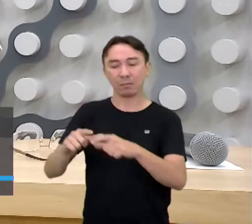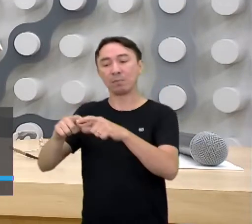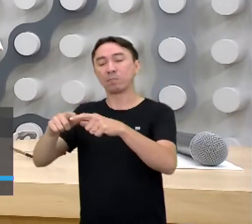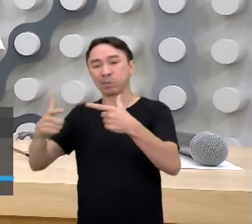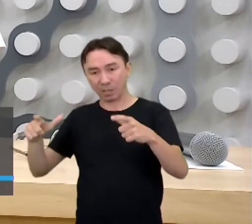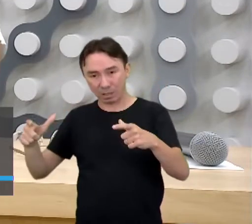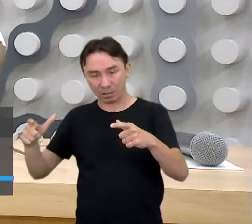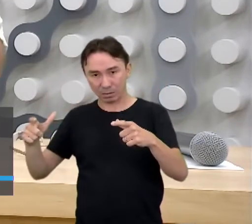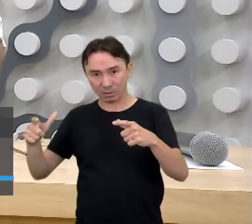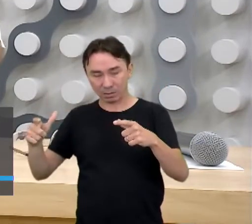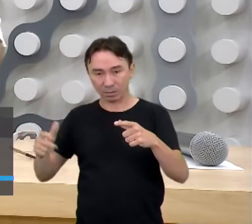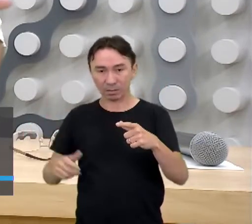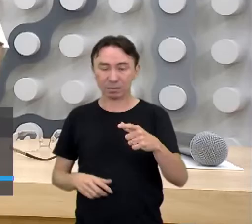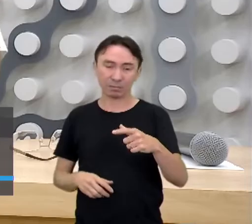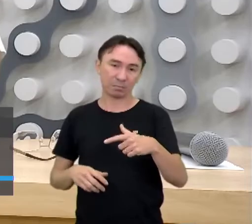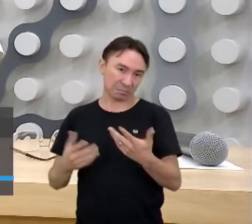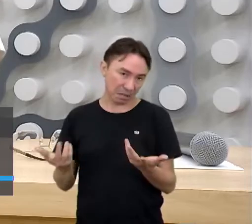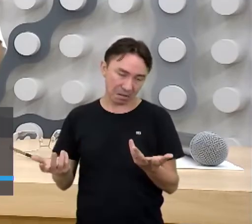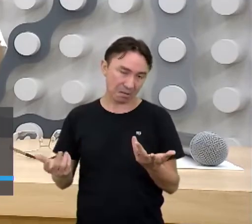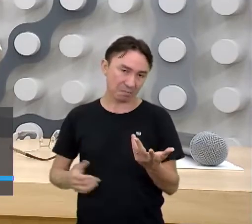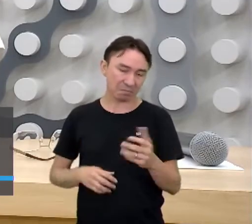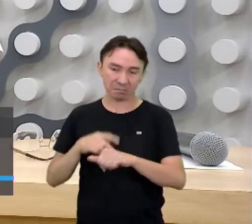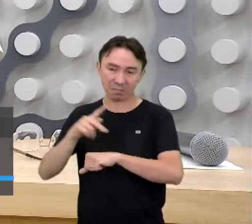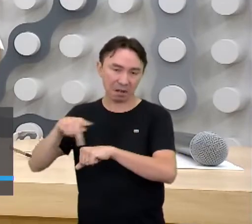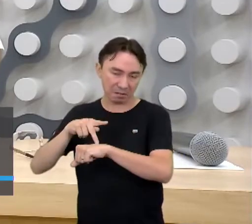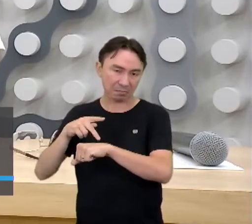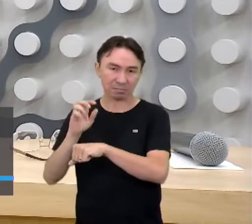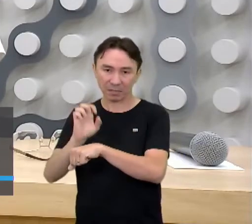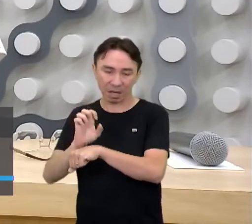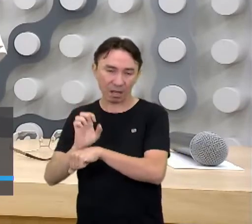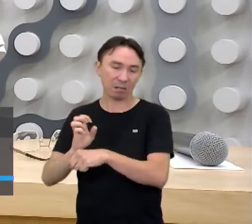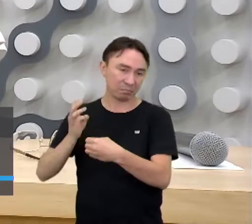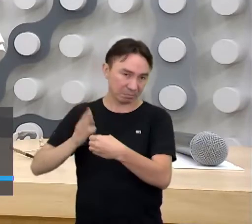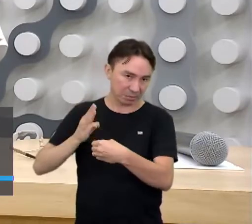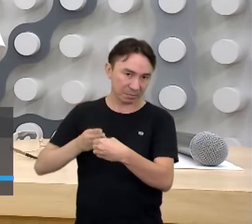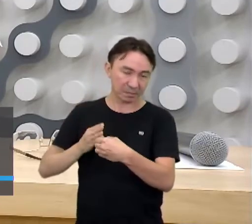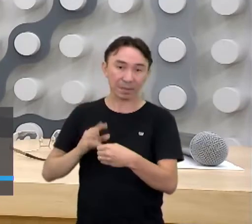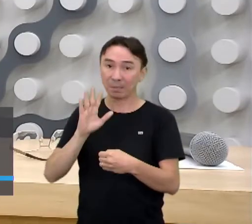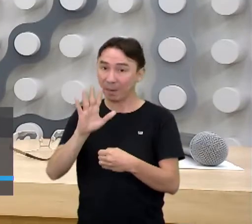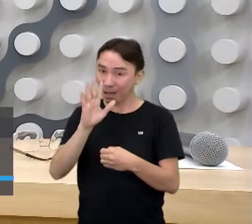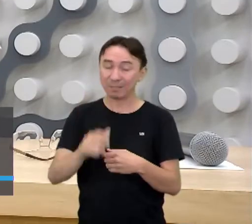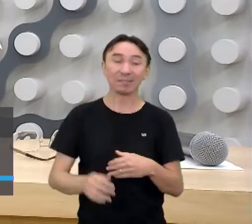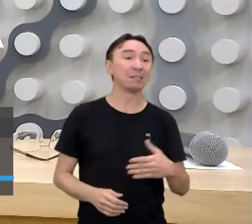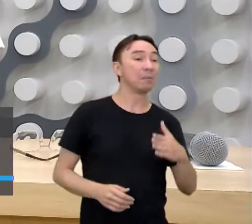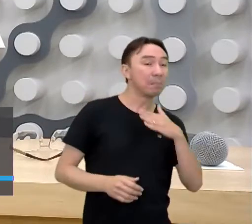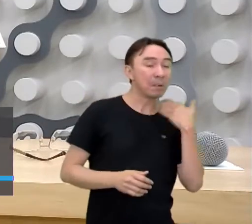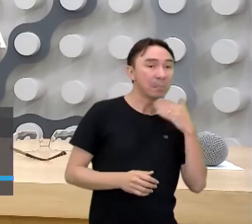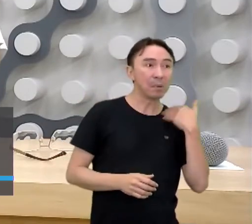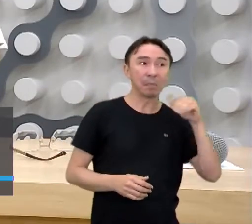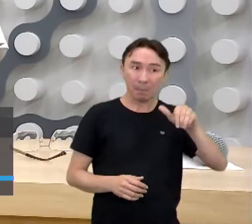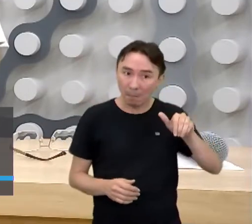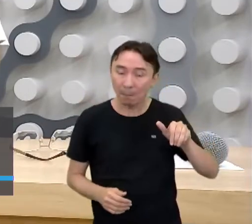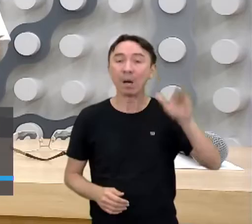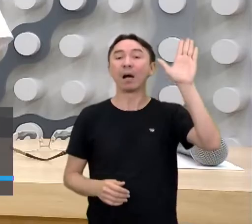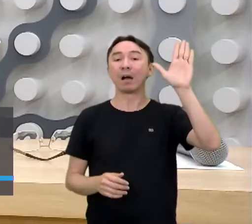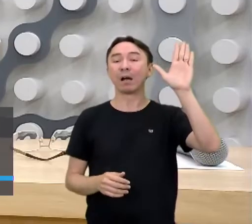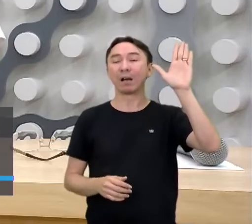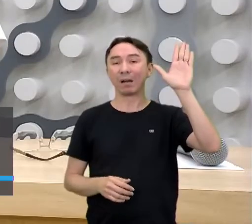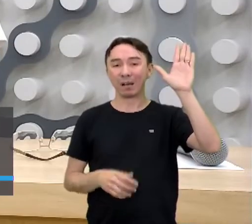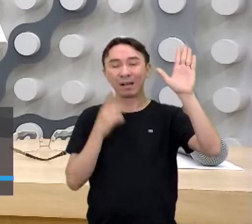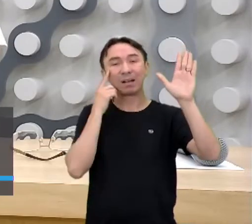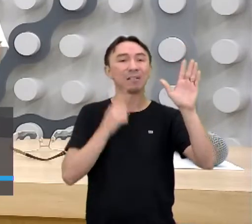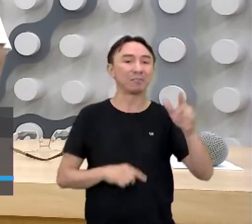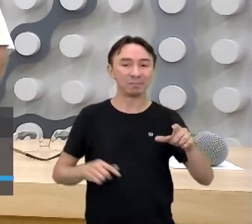população aí de um país, de um estado, de um município, de uma área, de uma região. Agora, se a taxa de mortalidade for maior, a